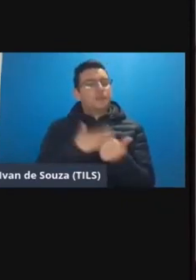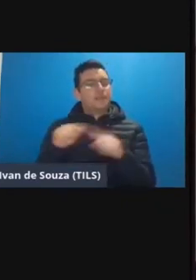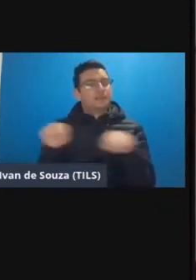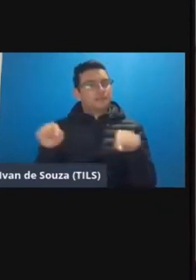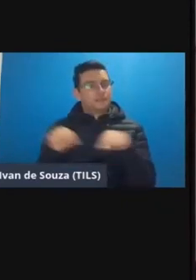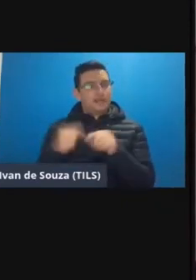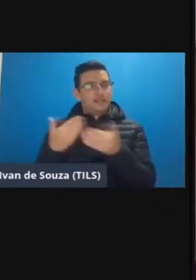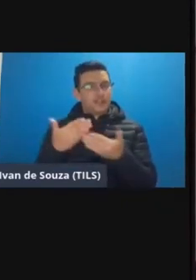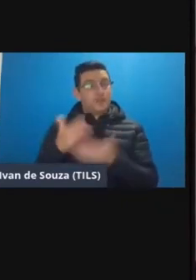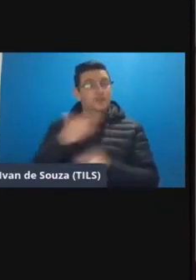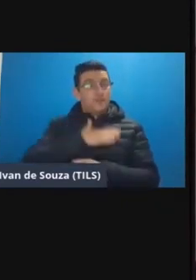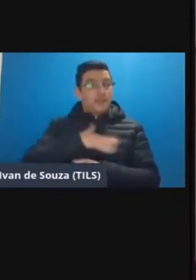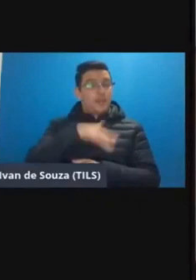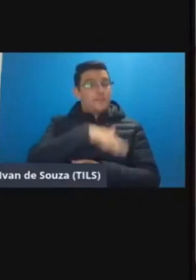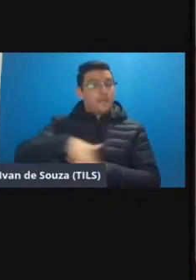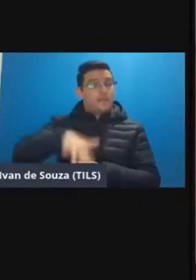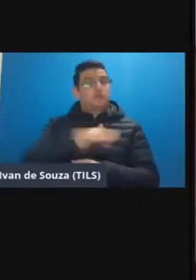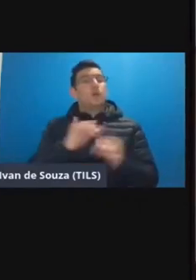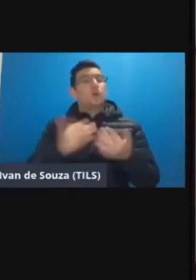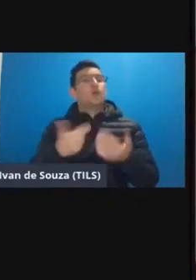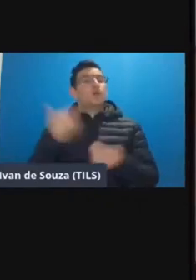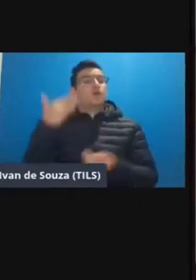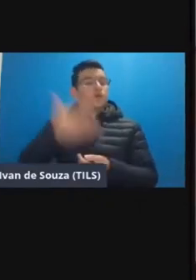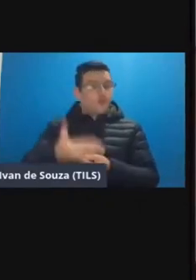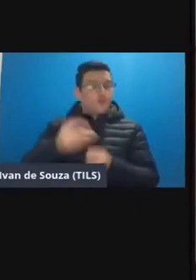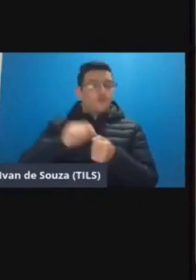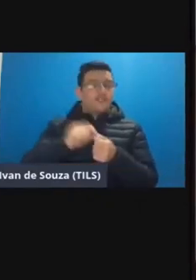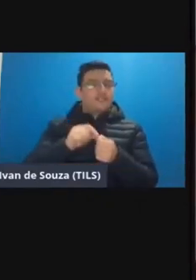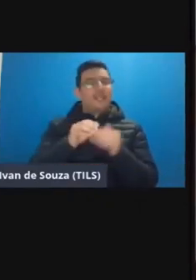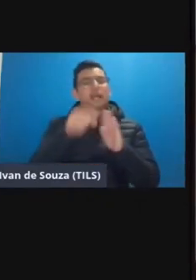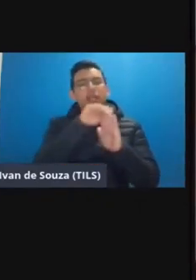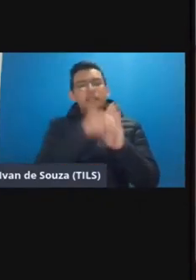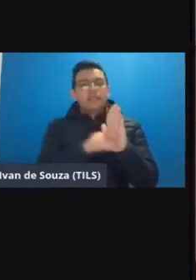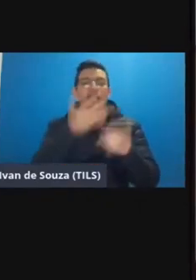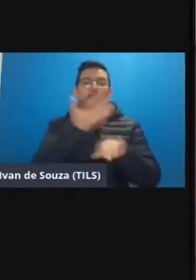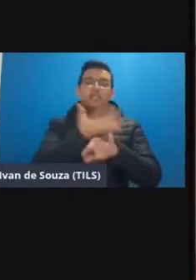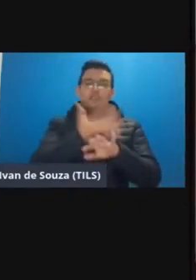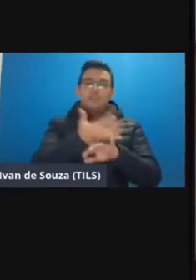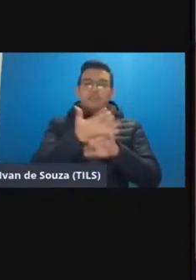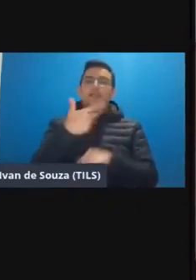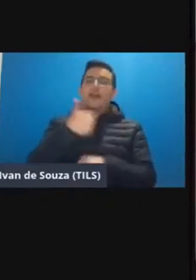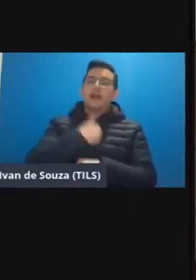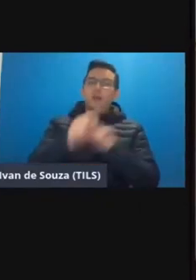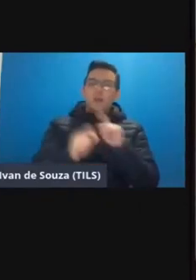então lá na minha ambientação quando eu vou fazer ali o guia da disciplina quando eu vou é aquele primeiro